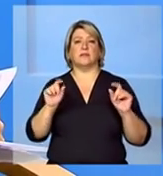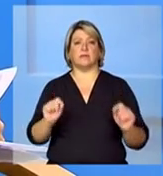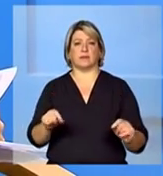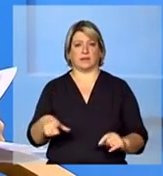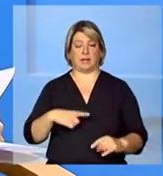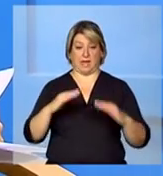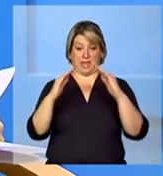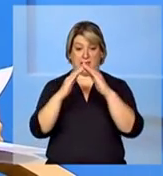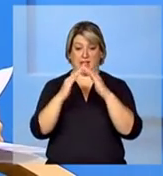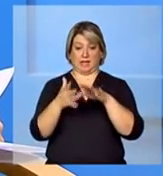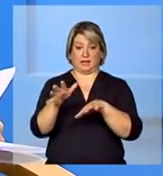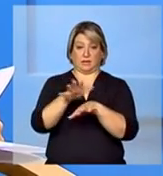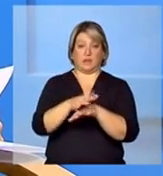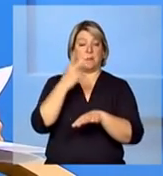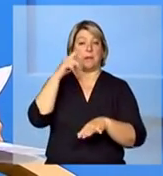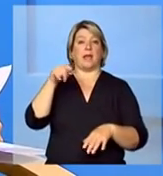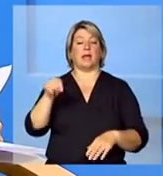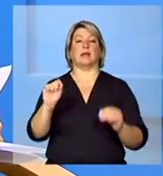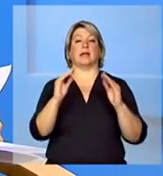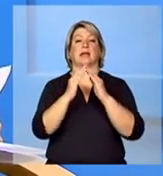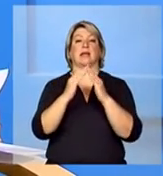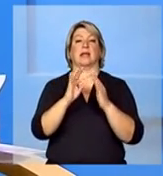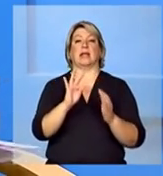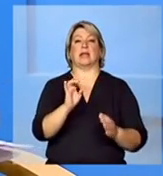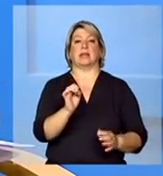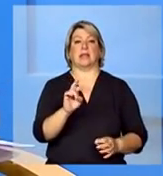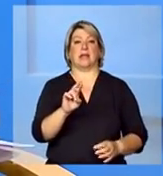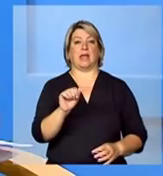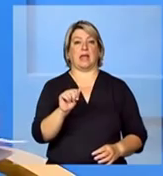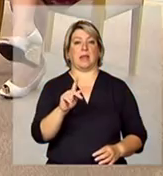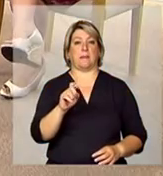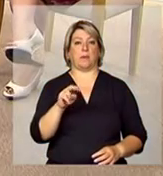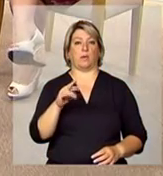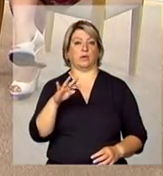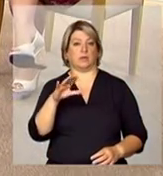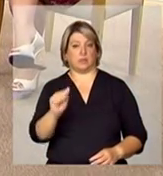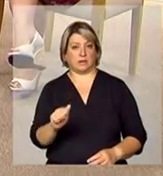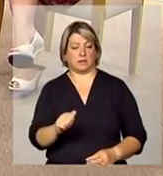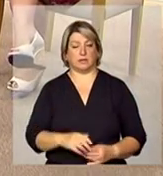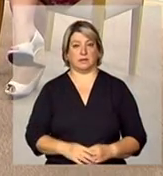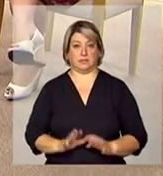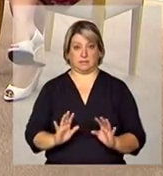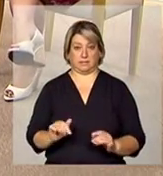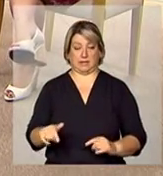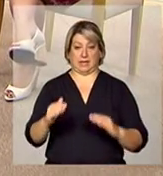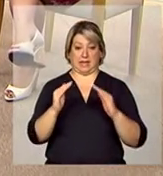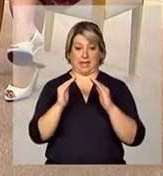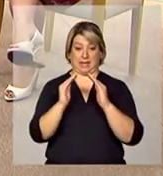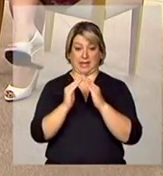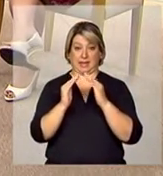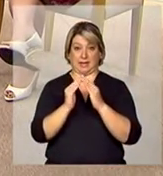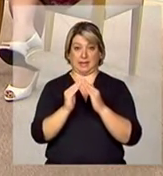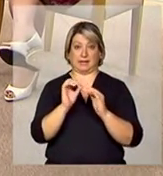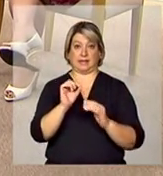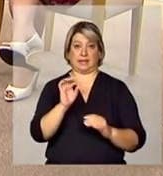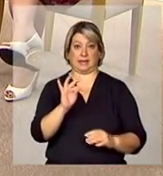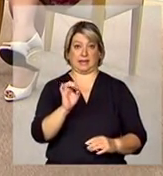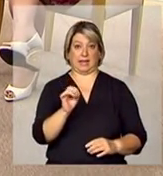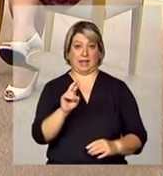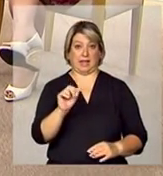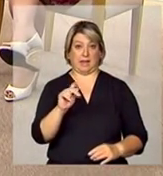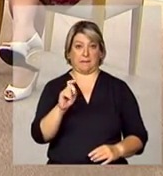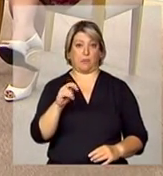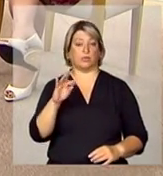inclusiva para a residência terapêutica como o Everton comentou a residência terapêutica ela é um equipamento da